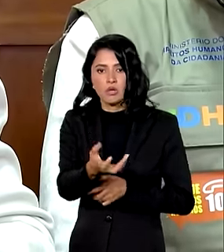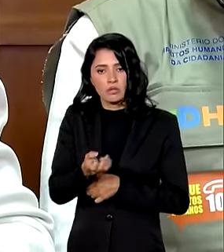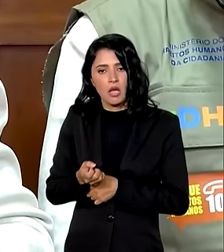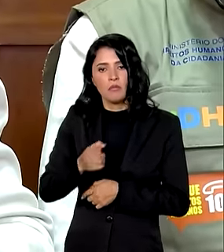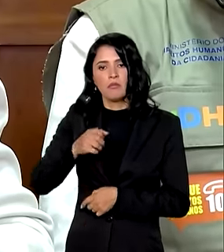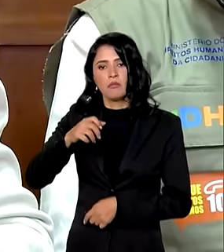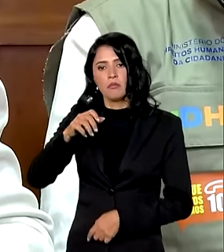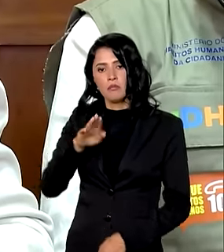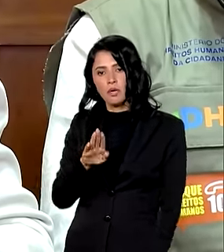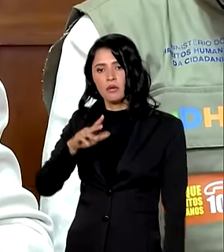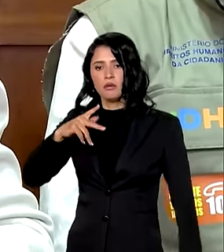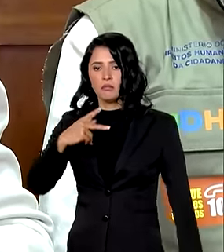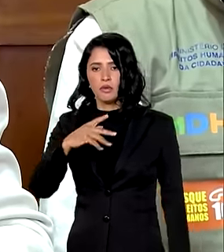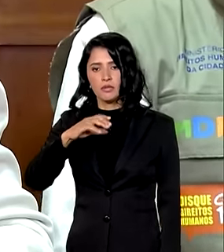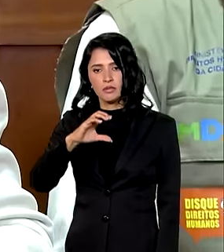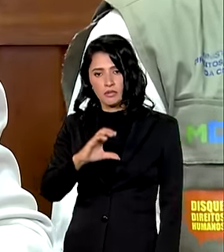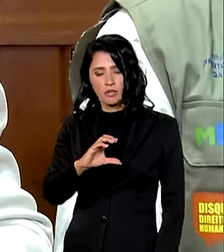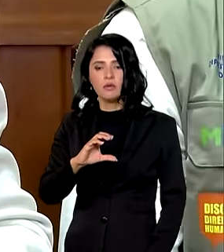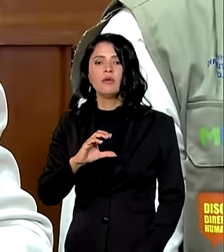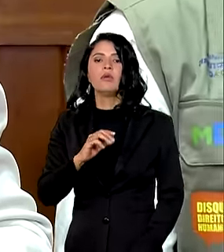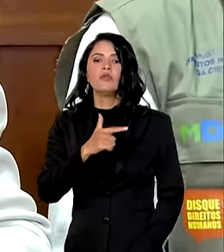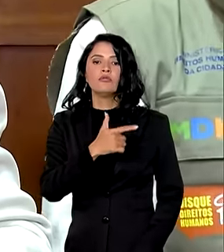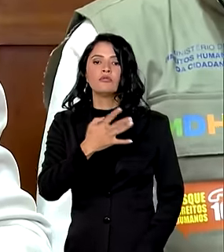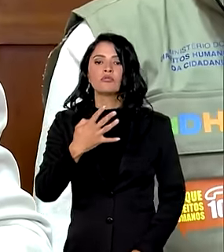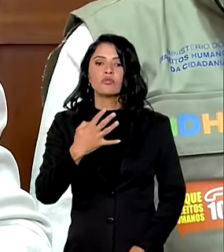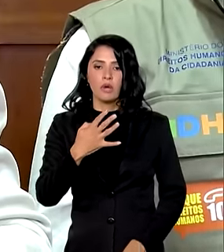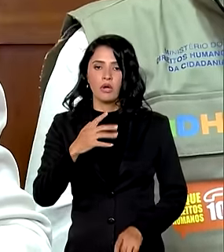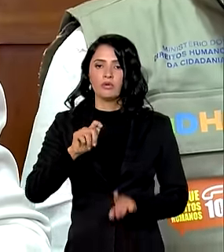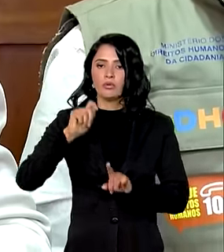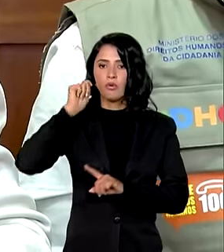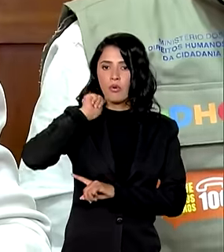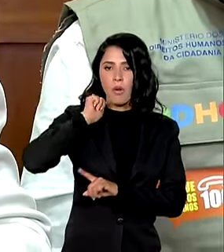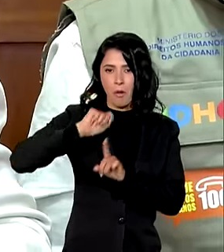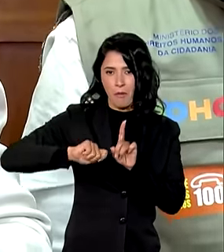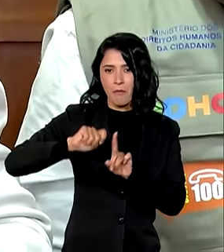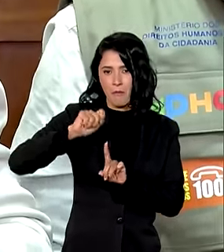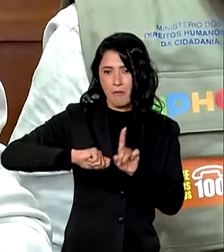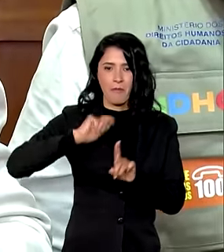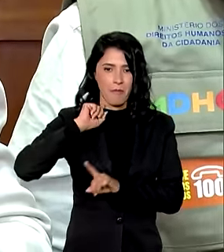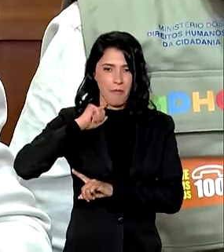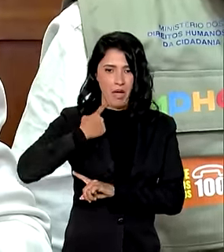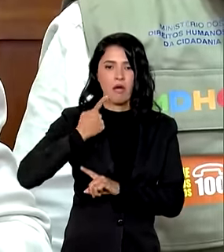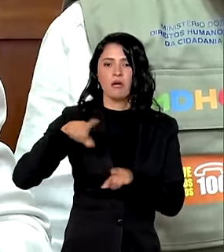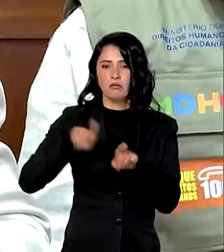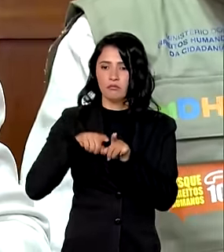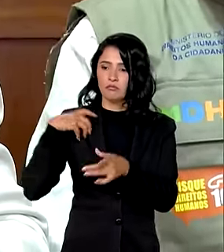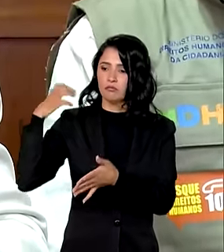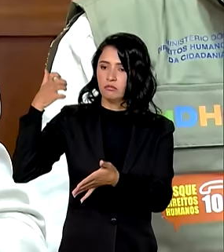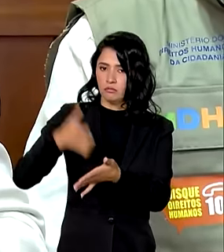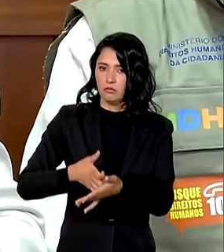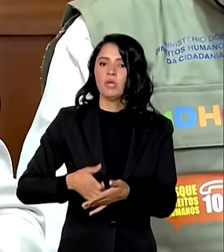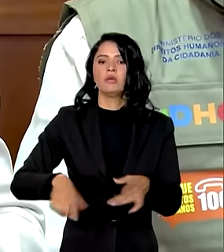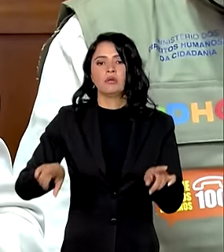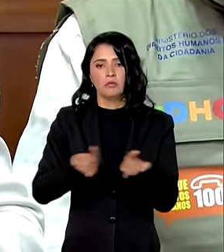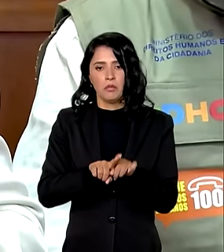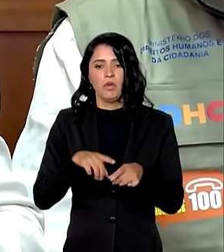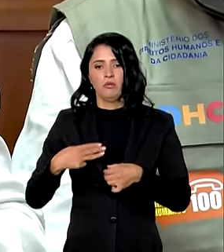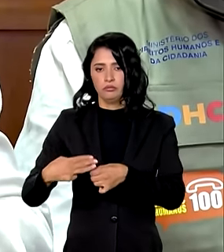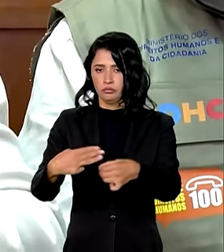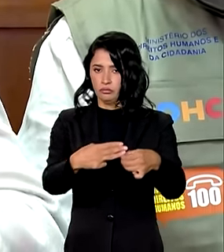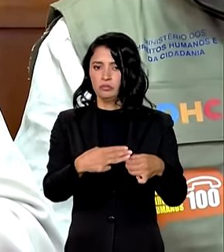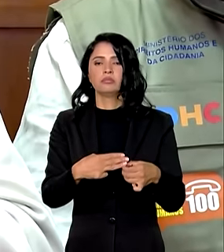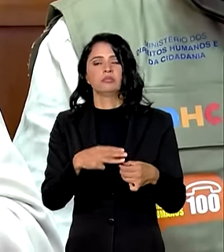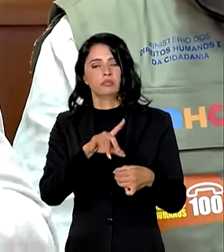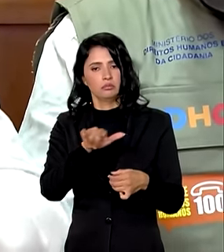dia 24 de maio será feito um pagamento para todos os municípios com calamidade e na mesma data estará